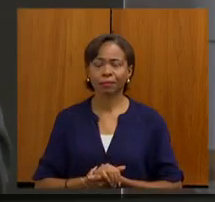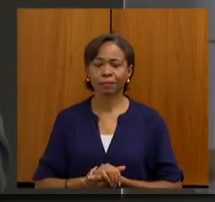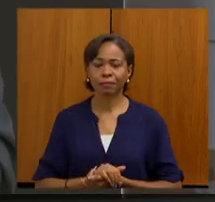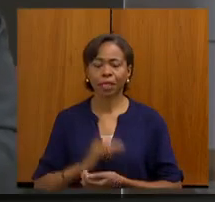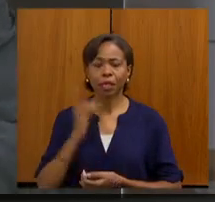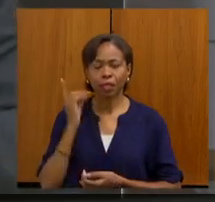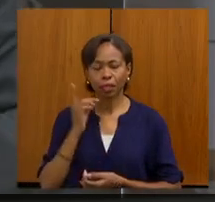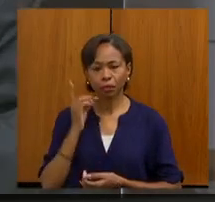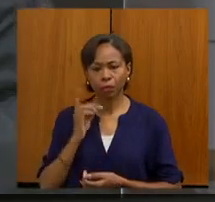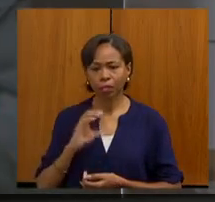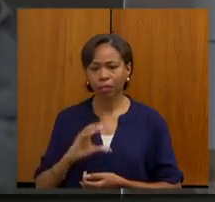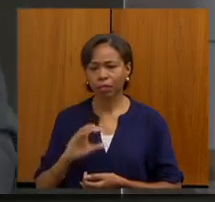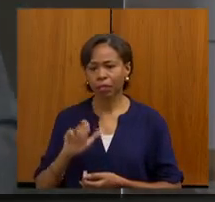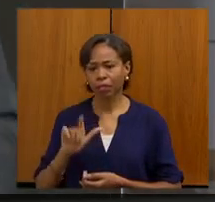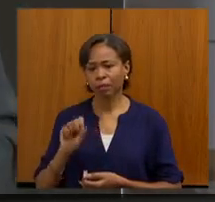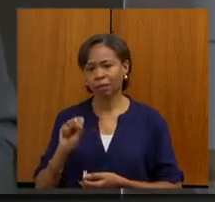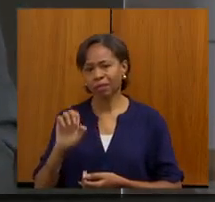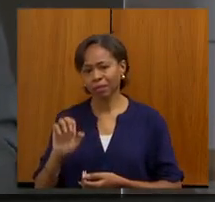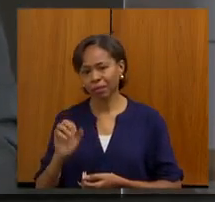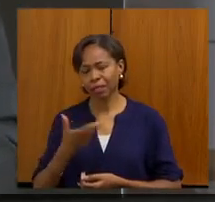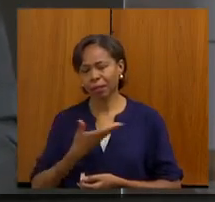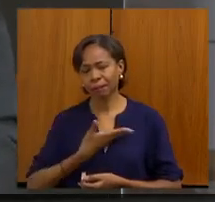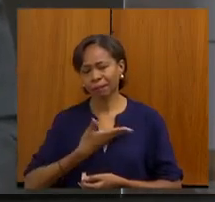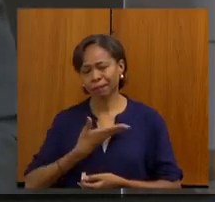deputada Celise, amiga, dedicada,